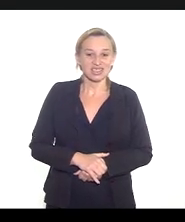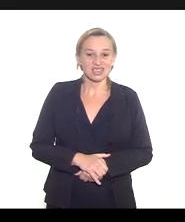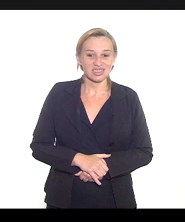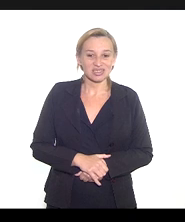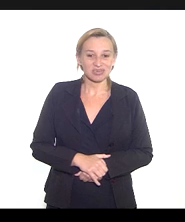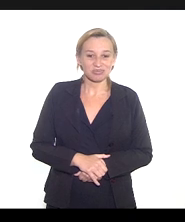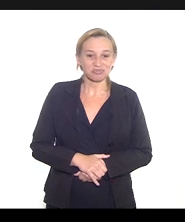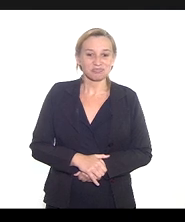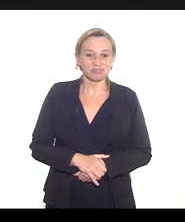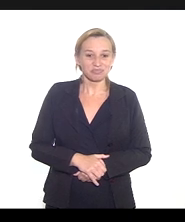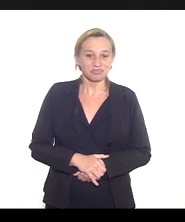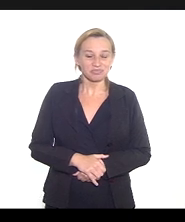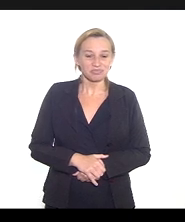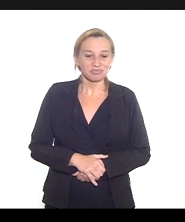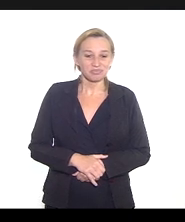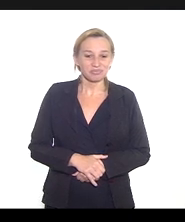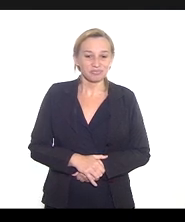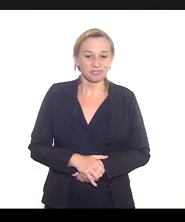que sabia para